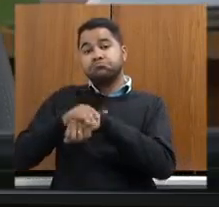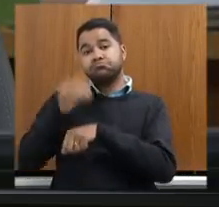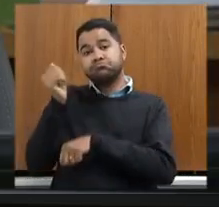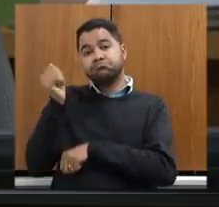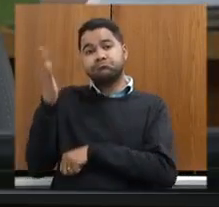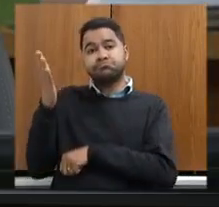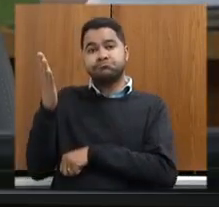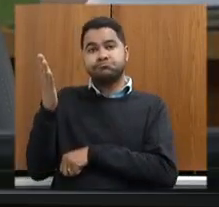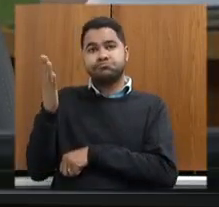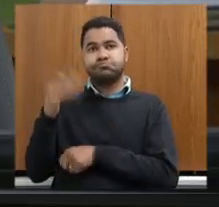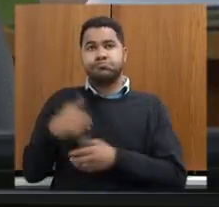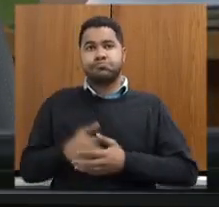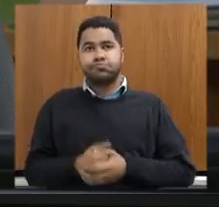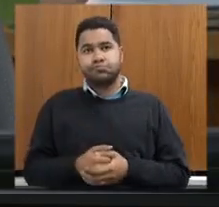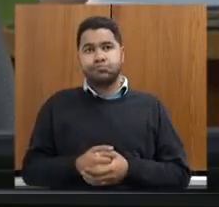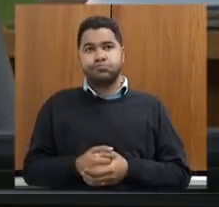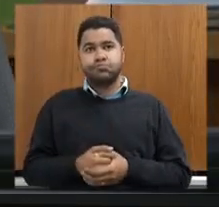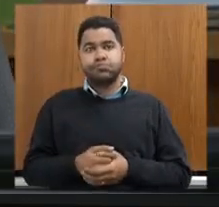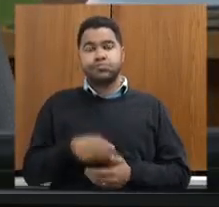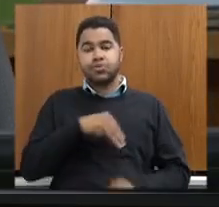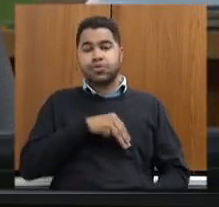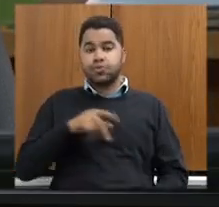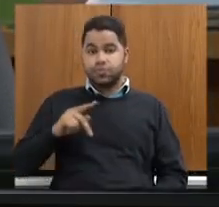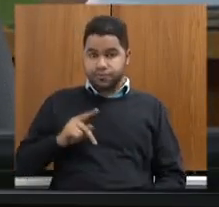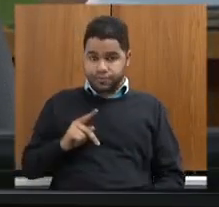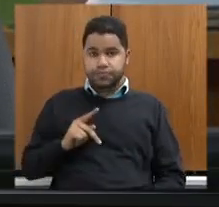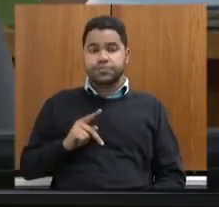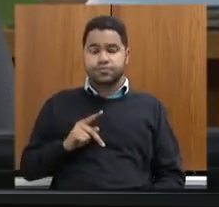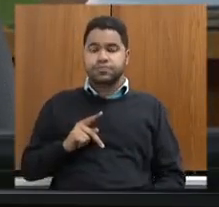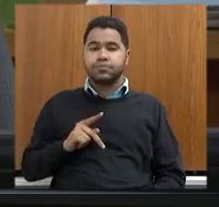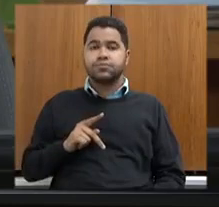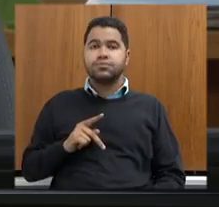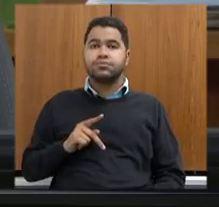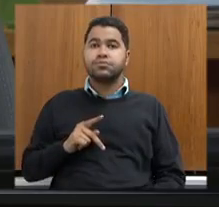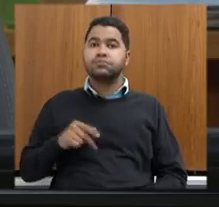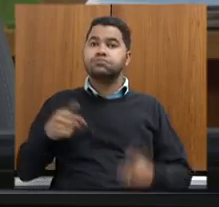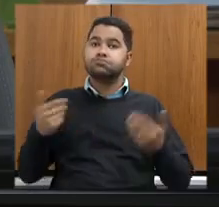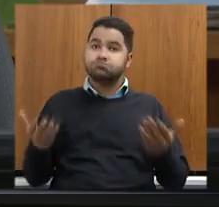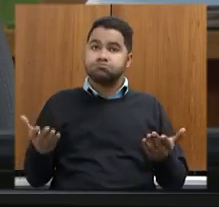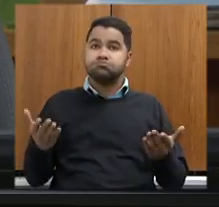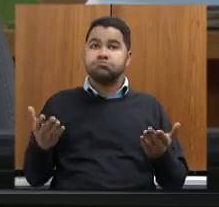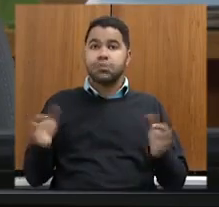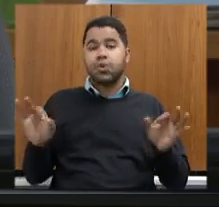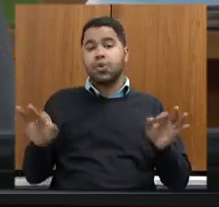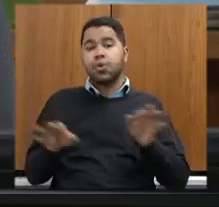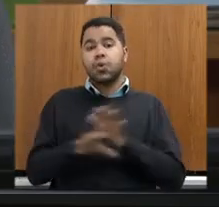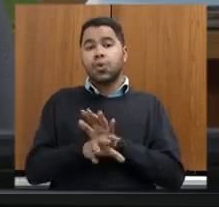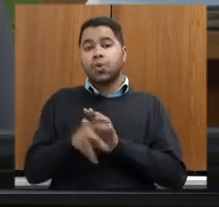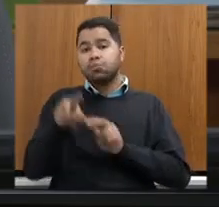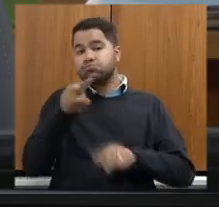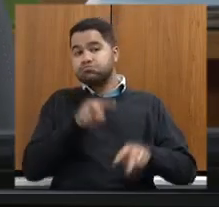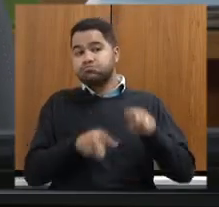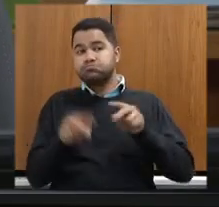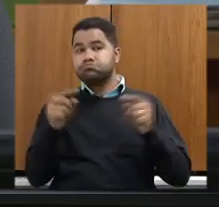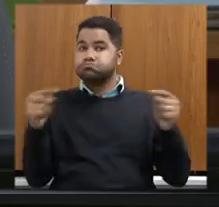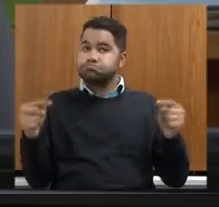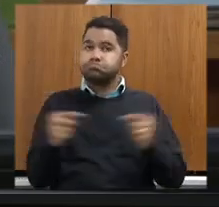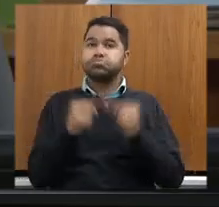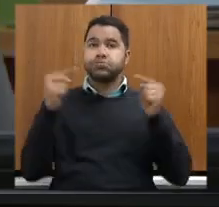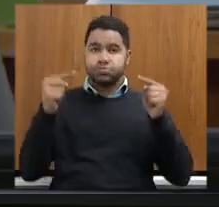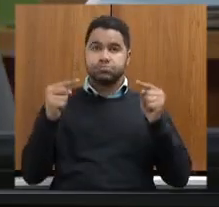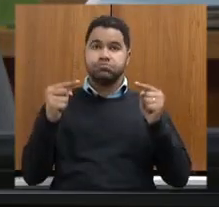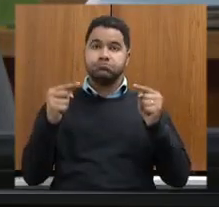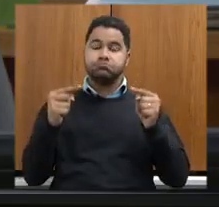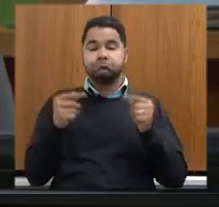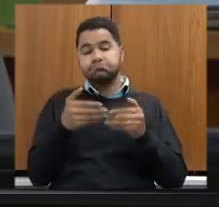independentes do Ministério Público e, tão logo, elas concluam a avaliação da pertinência do cronograma.